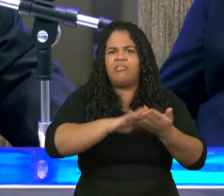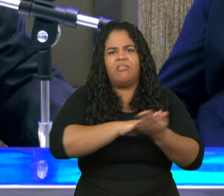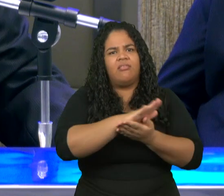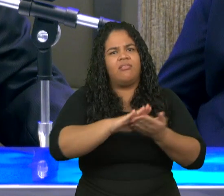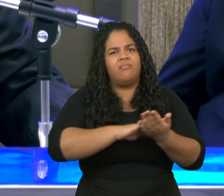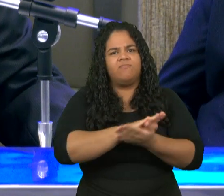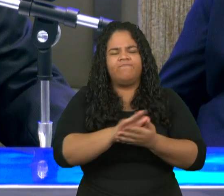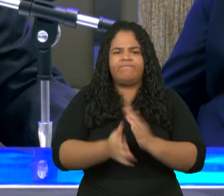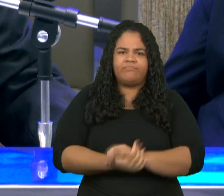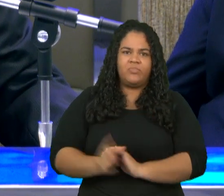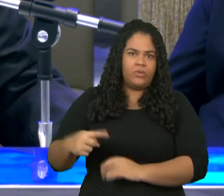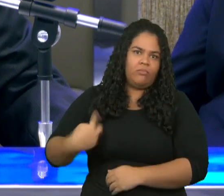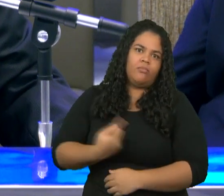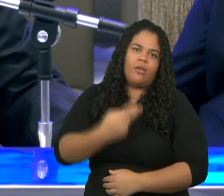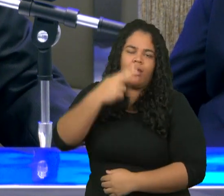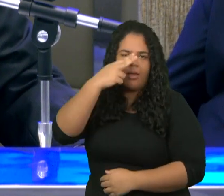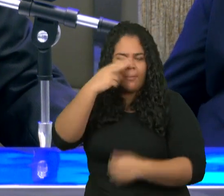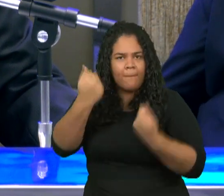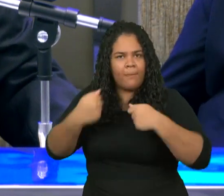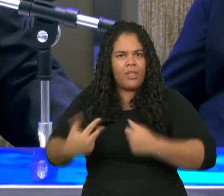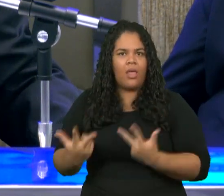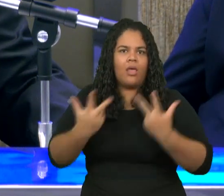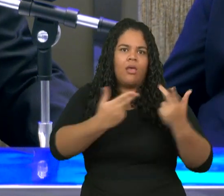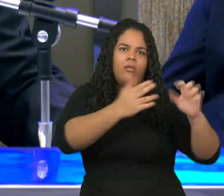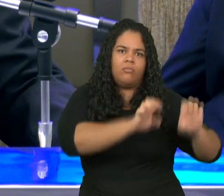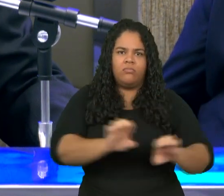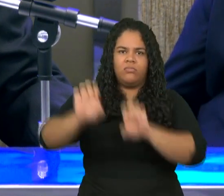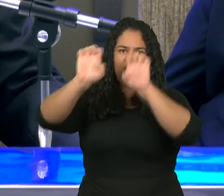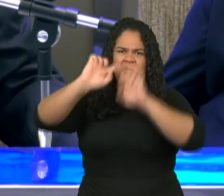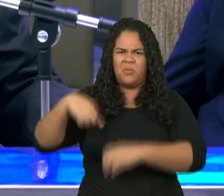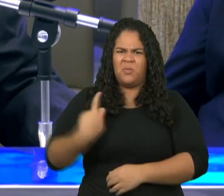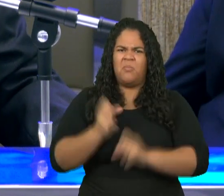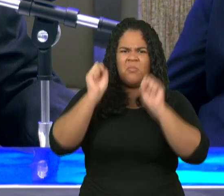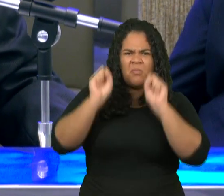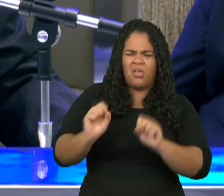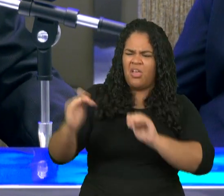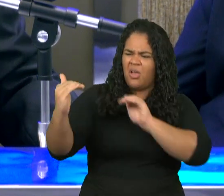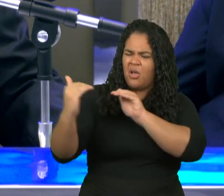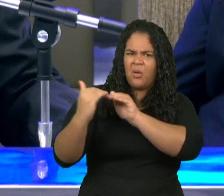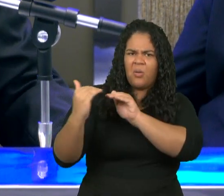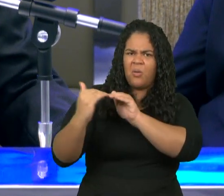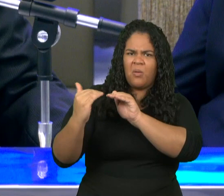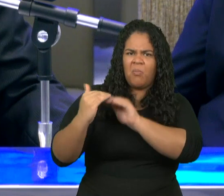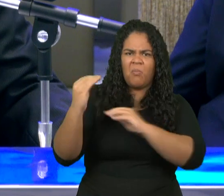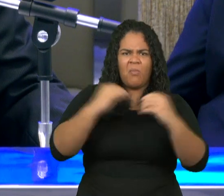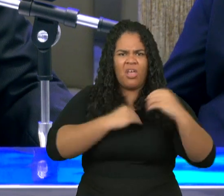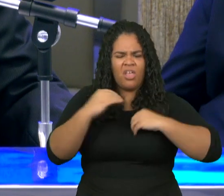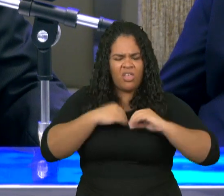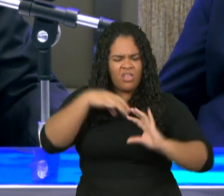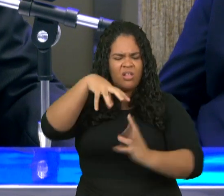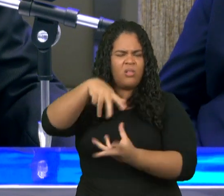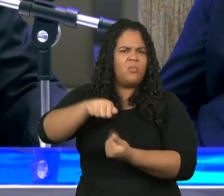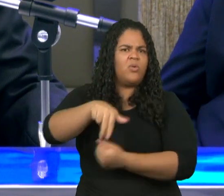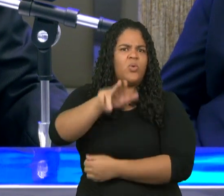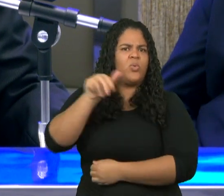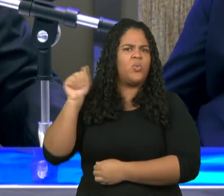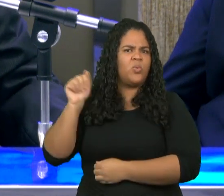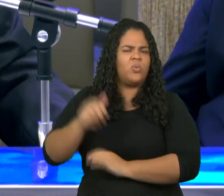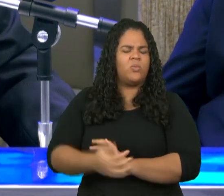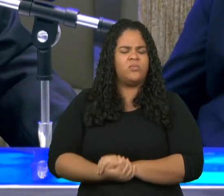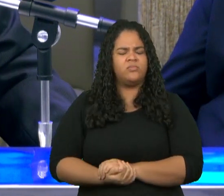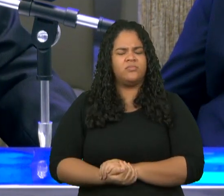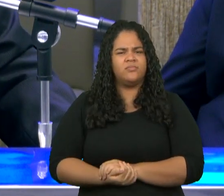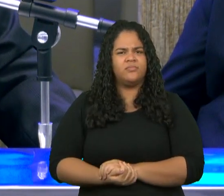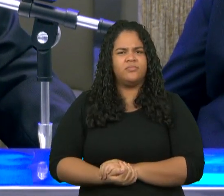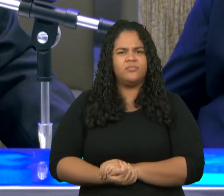o crente não pode irmãos concordar com o pecado com o mundo que nós estamos que domina o mundo